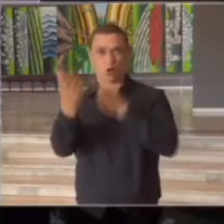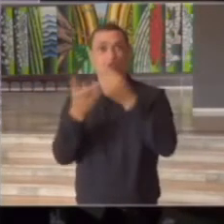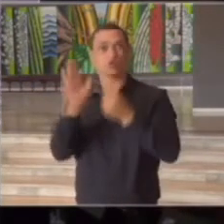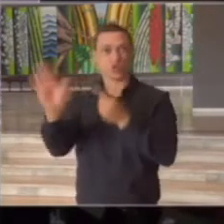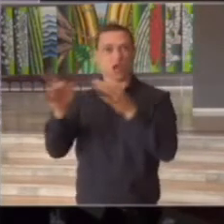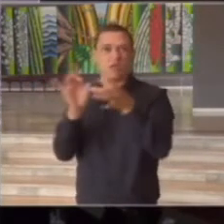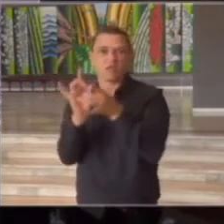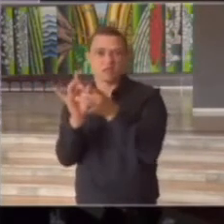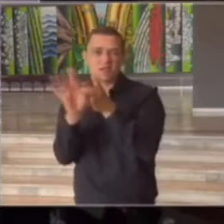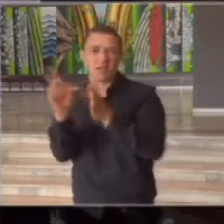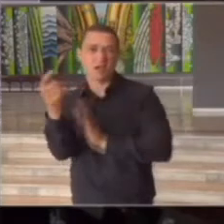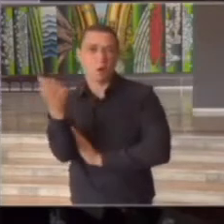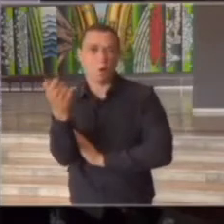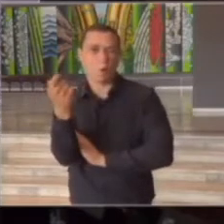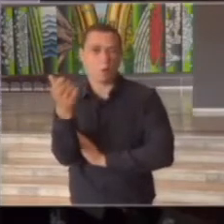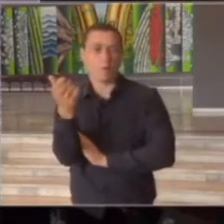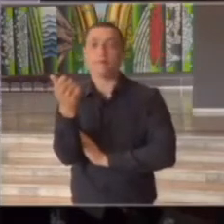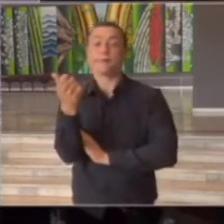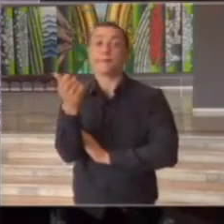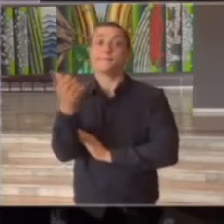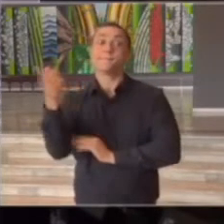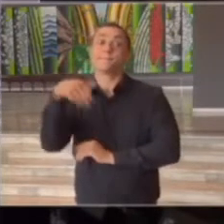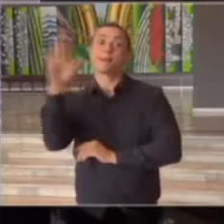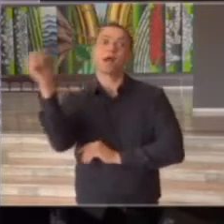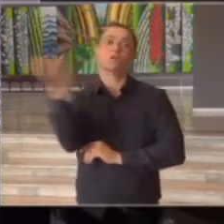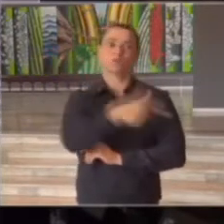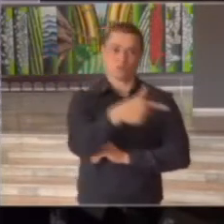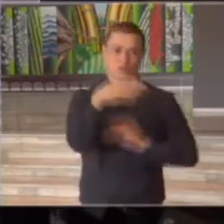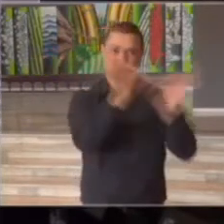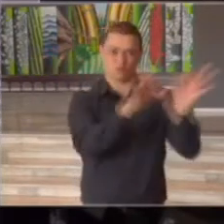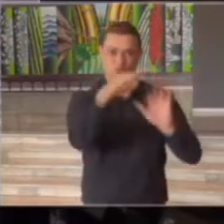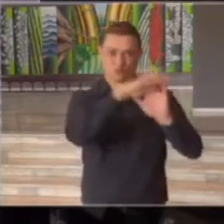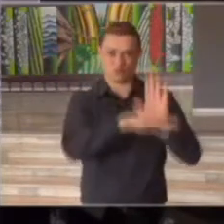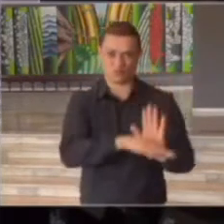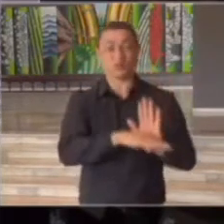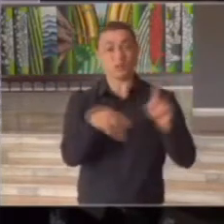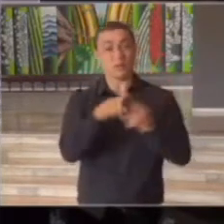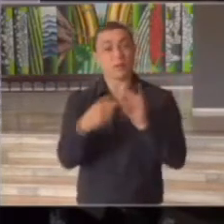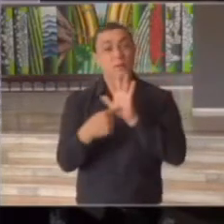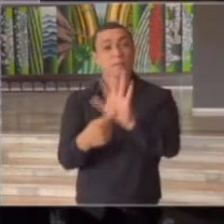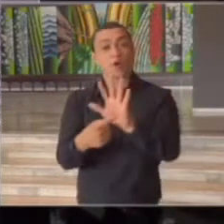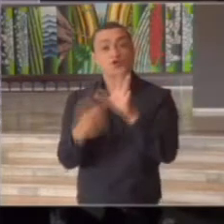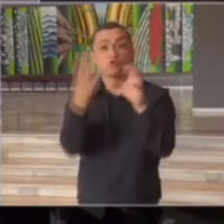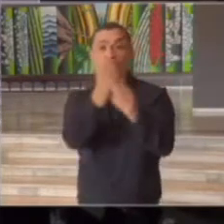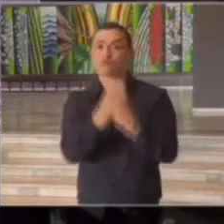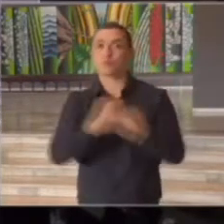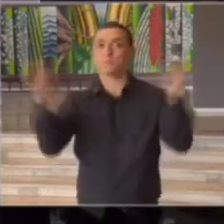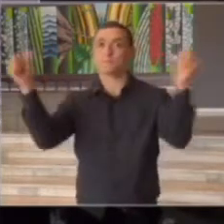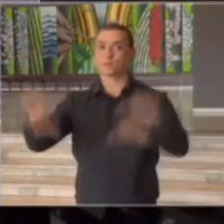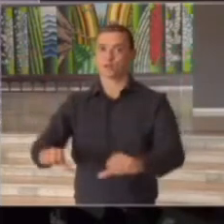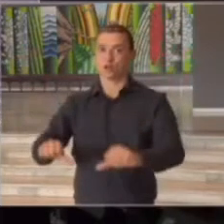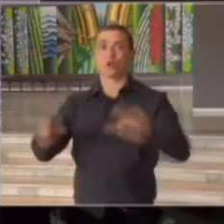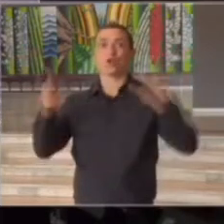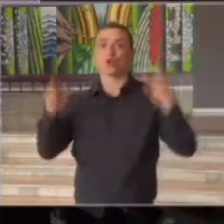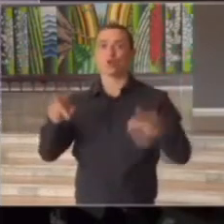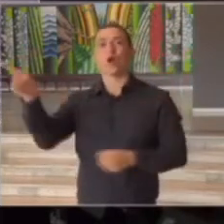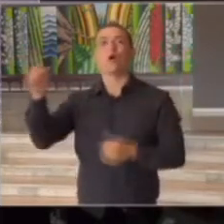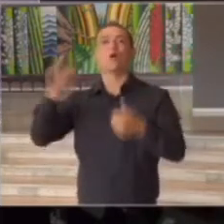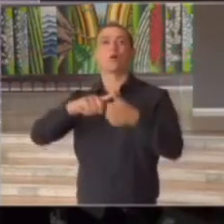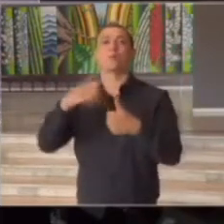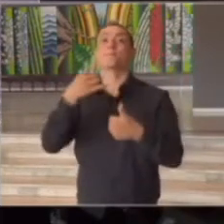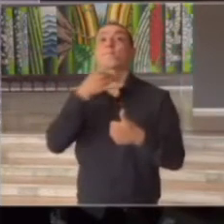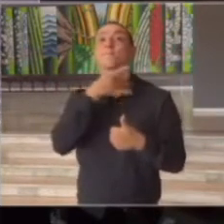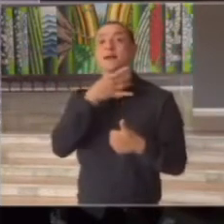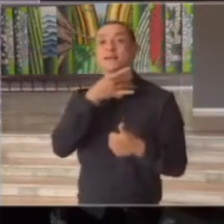piorando o que aconteceu no caso de Marília e também de Registro os indicadores que levaram eles para a fase